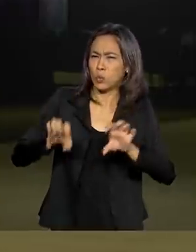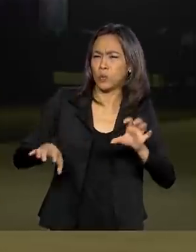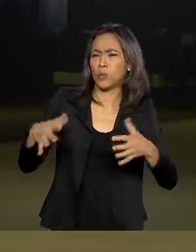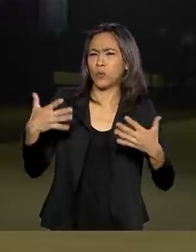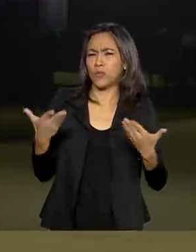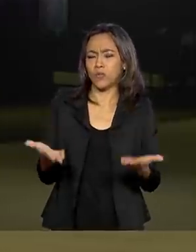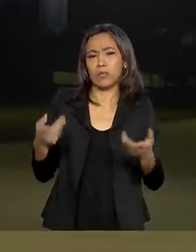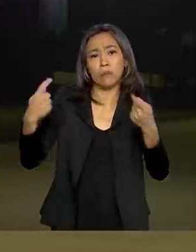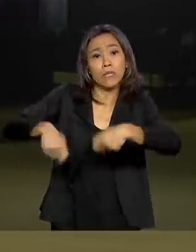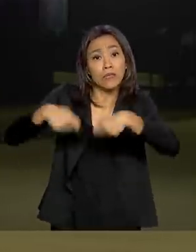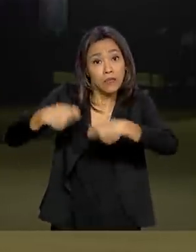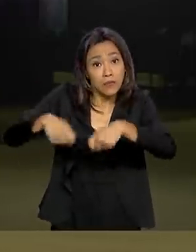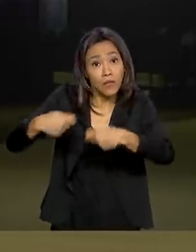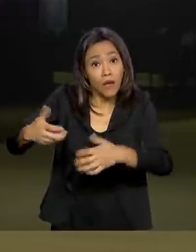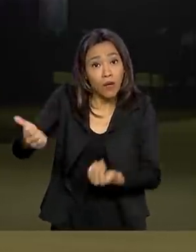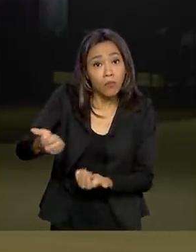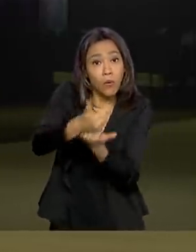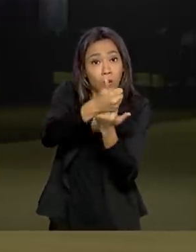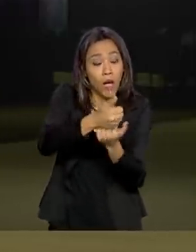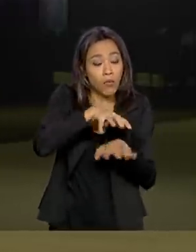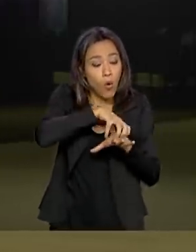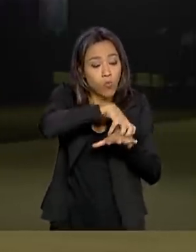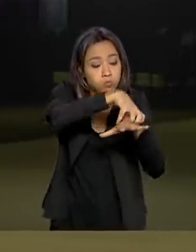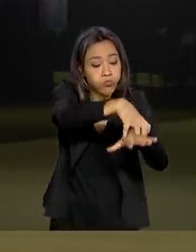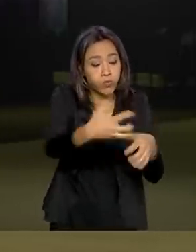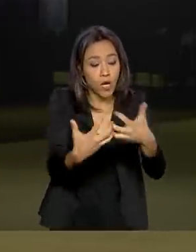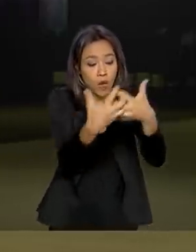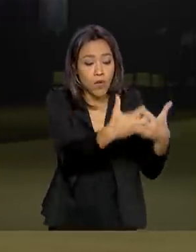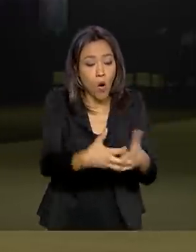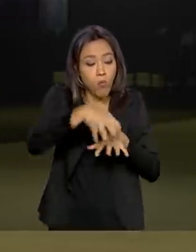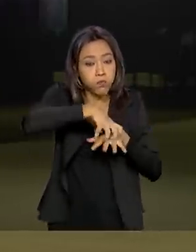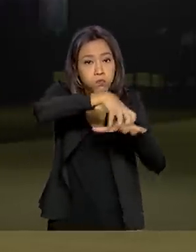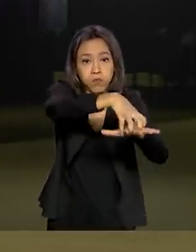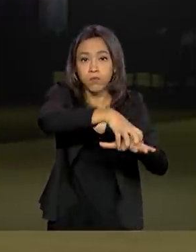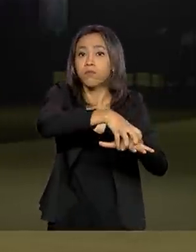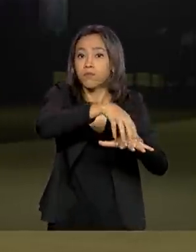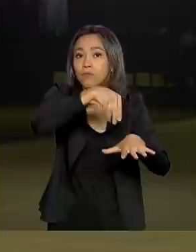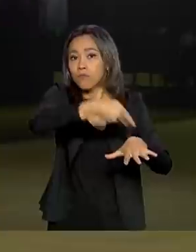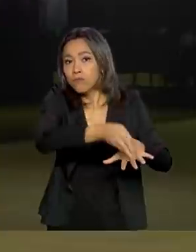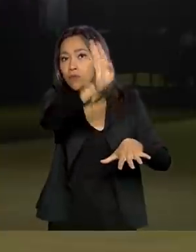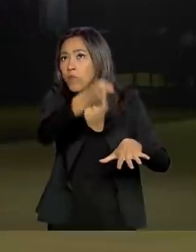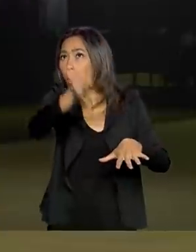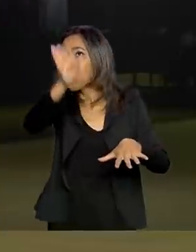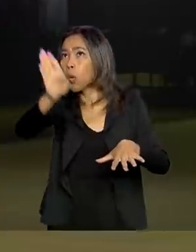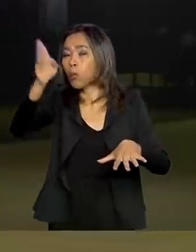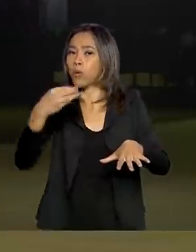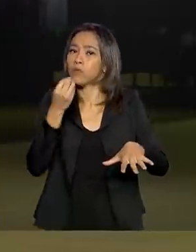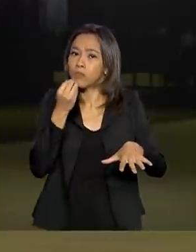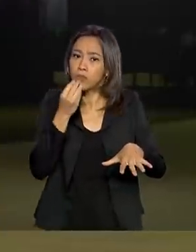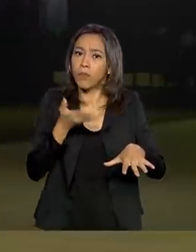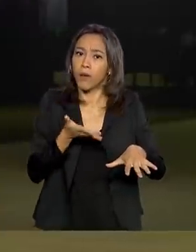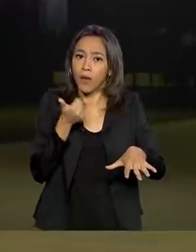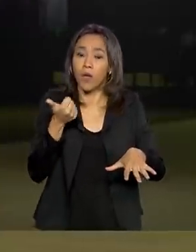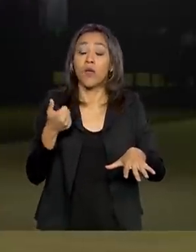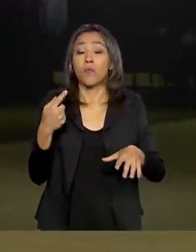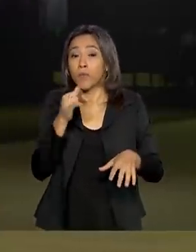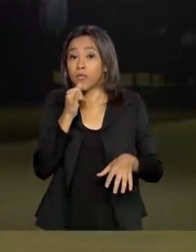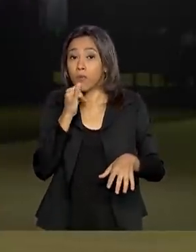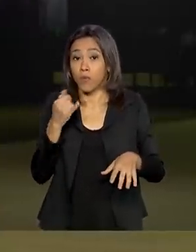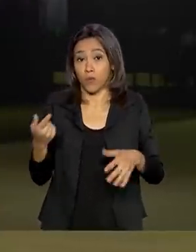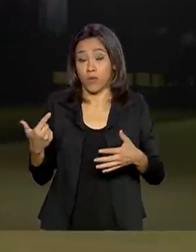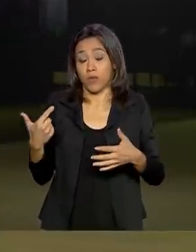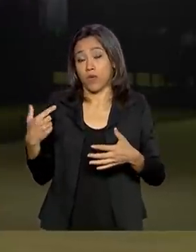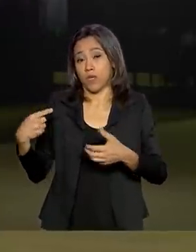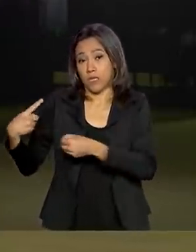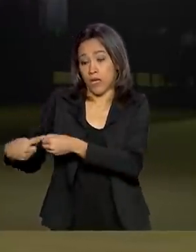que eram necessários para que o transporte rodoviário de carga acontecesse. No caso do transporte intermunicipal, às vezes a gente